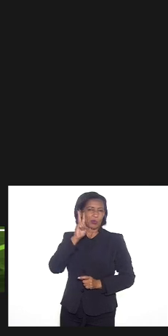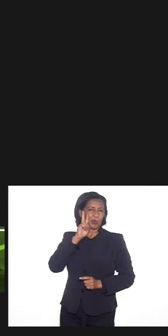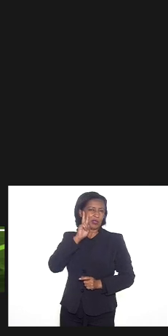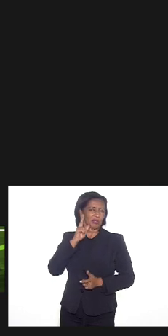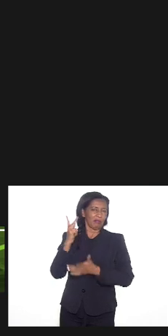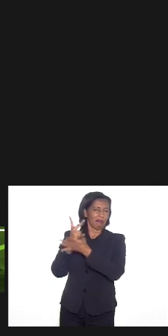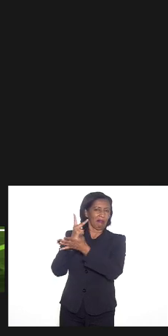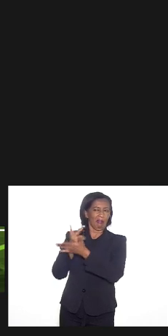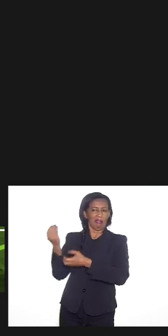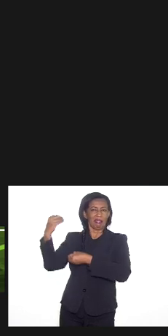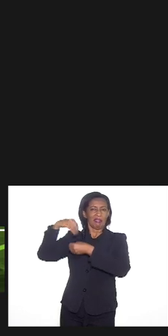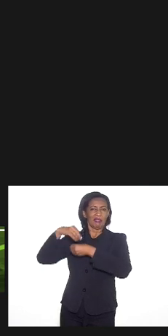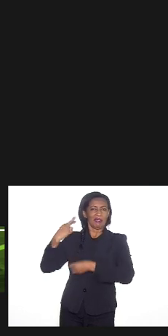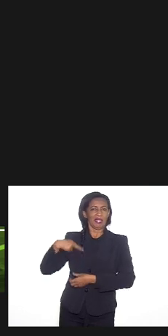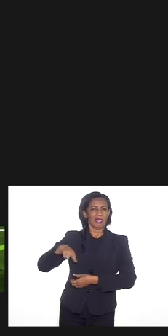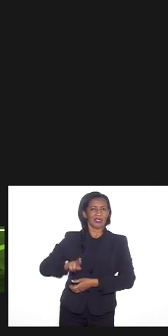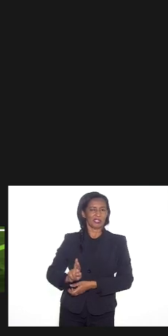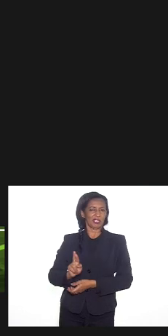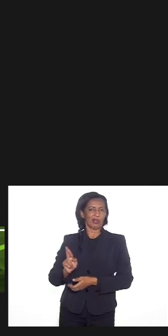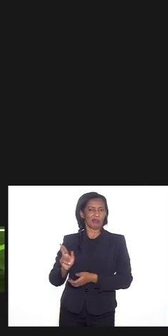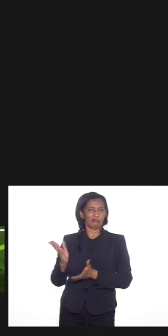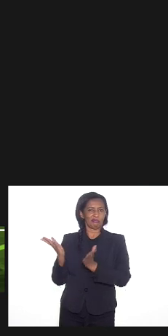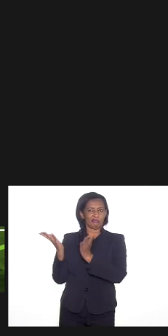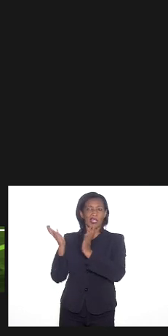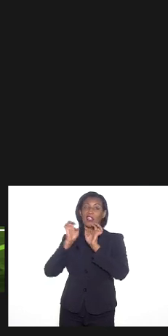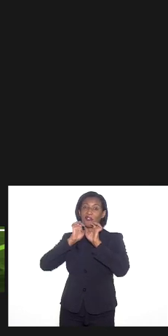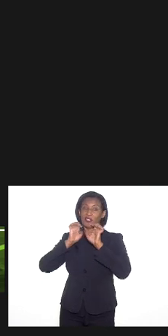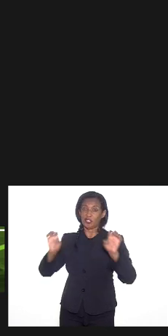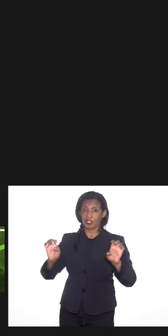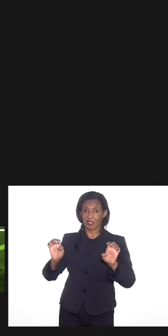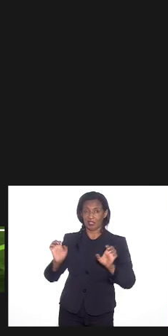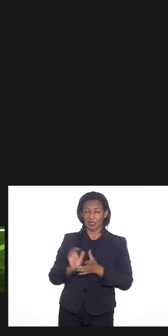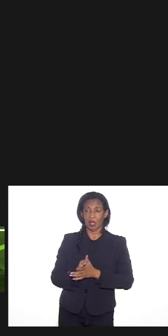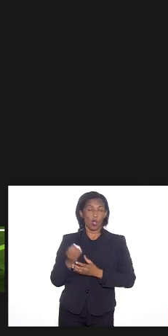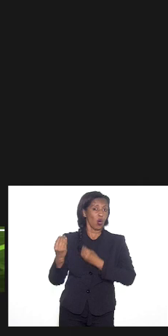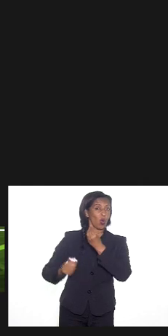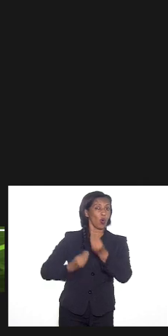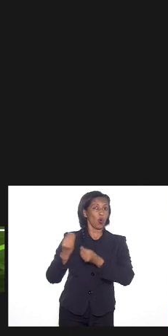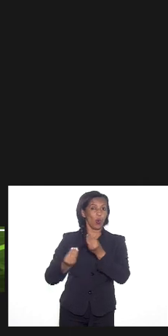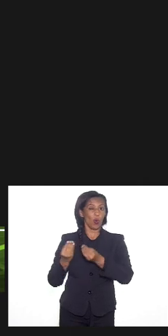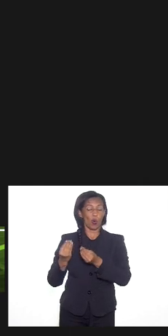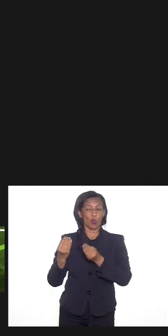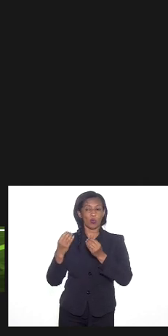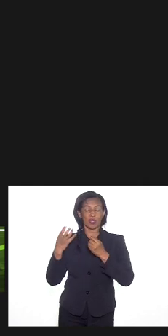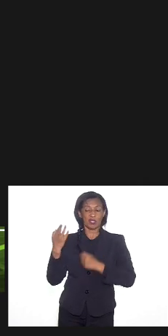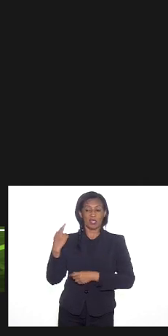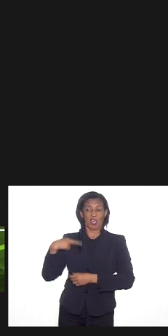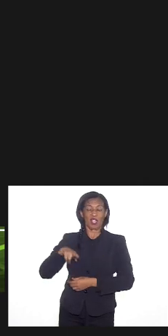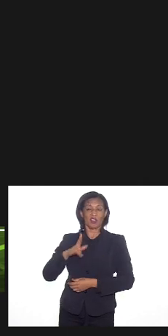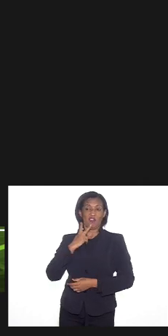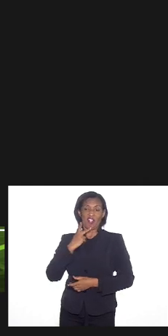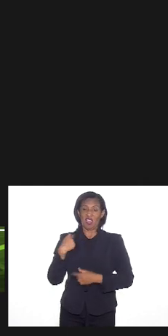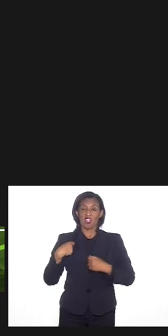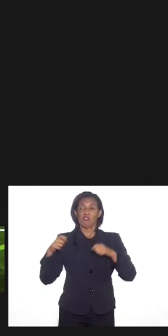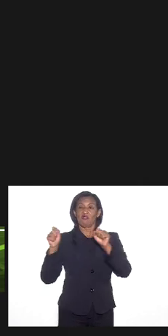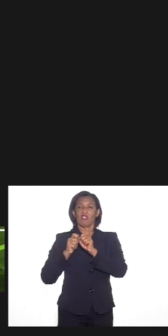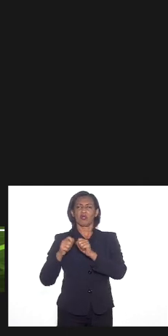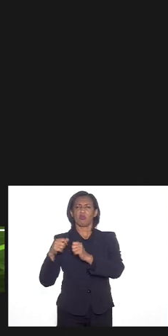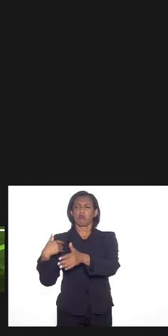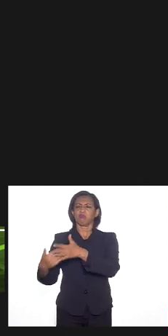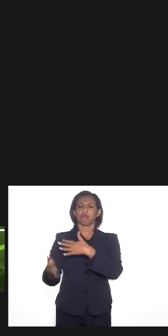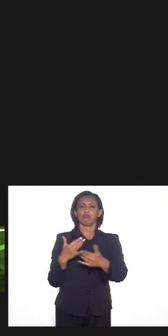distorcida na religião evangélica de uma crença de que é como se a religião entregasse pra eles algo tipo eu posso aprontar o que for